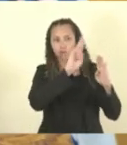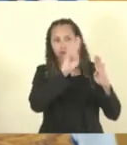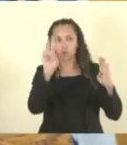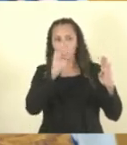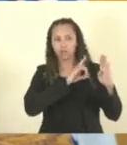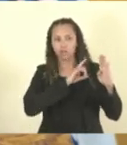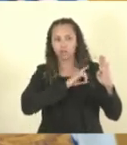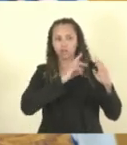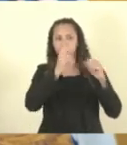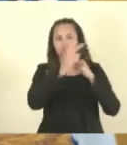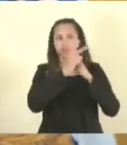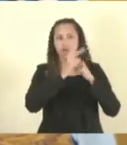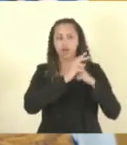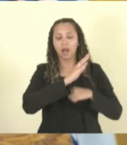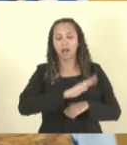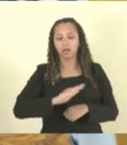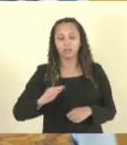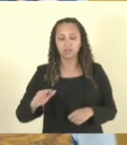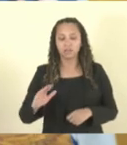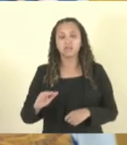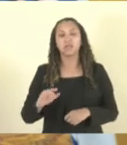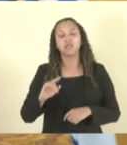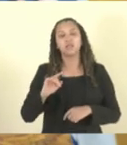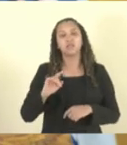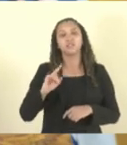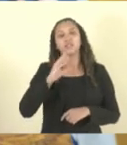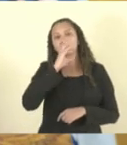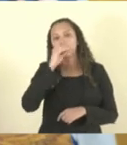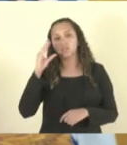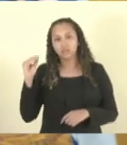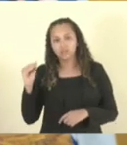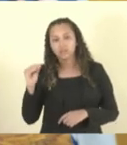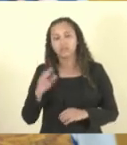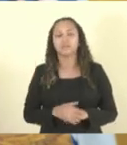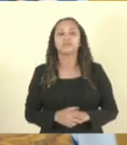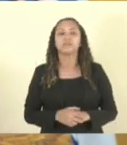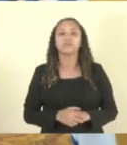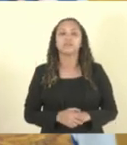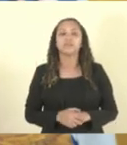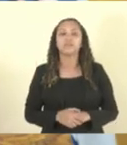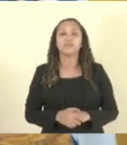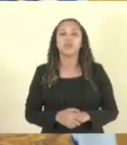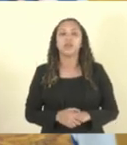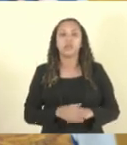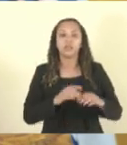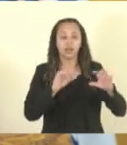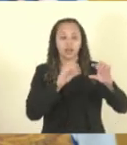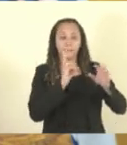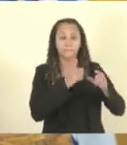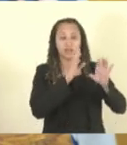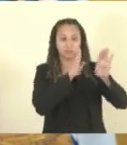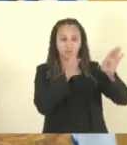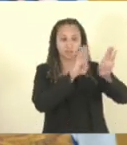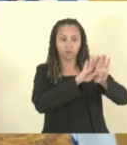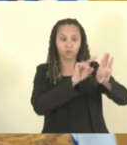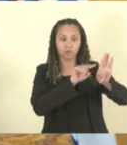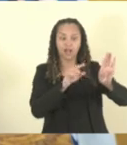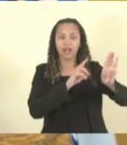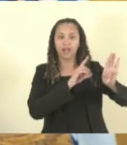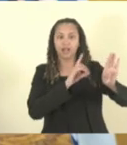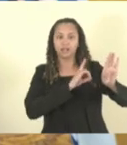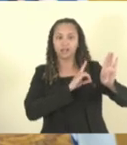de Proteção à Criança e ao Adolescente. Também na mesma porta Delegacia do Idoso